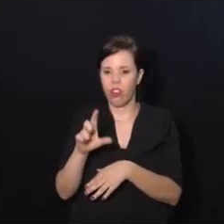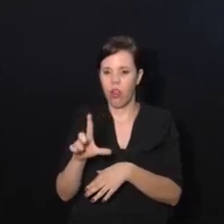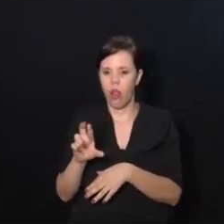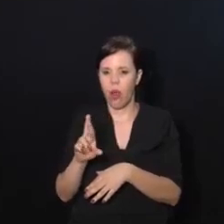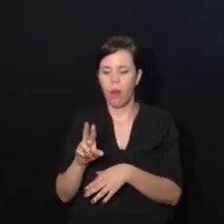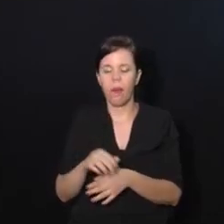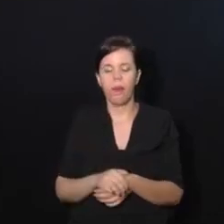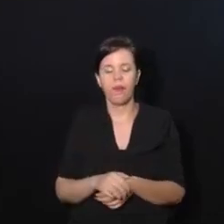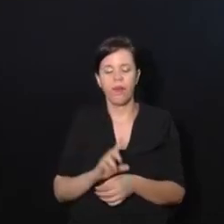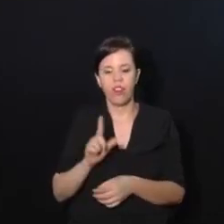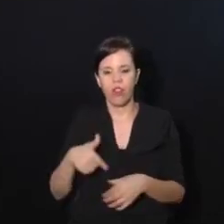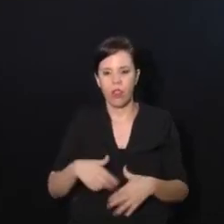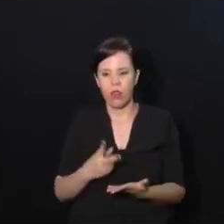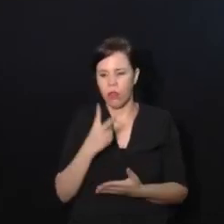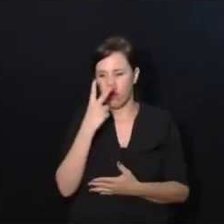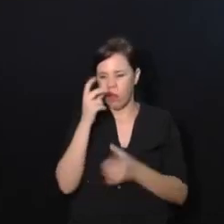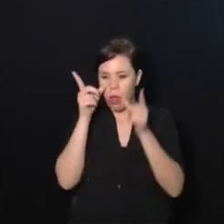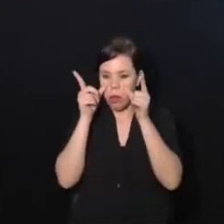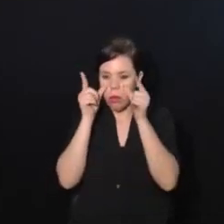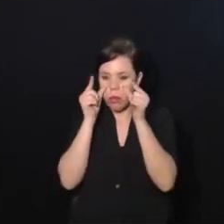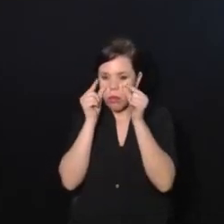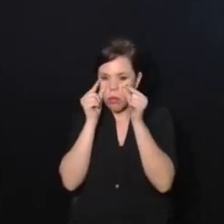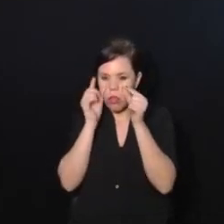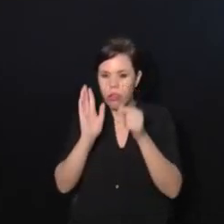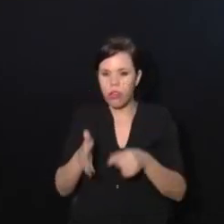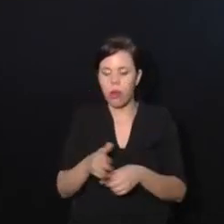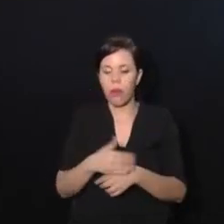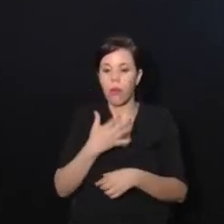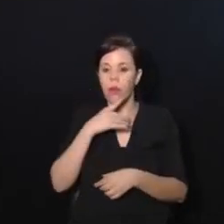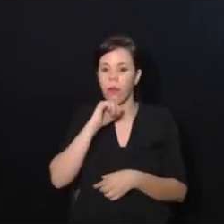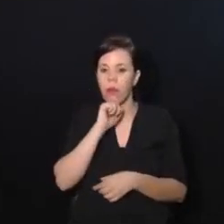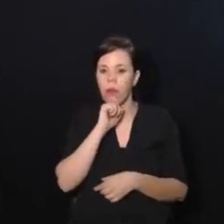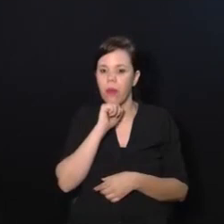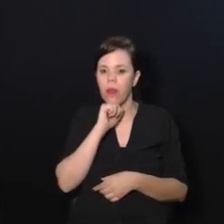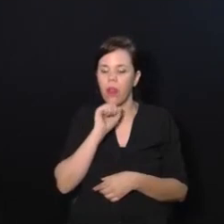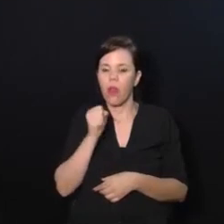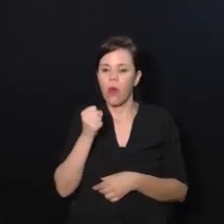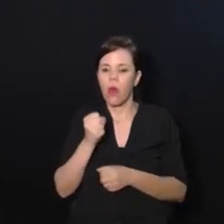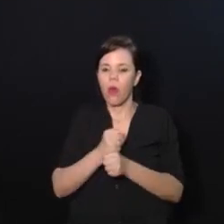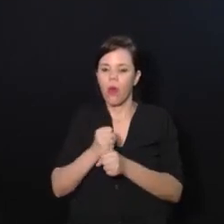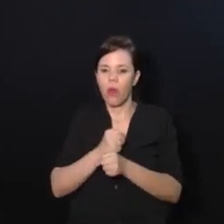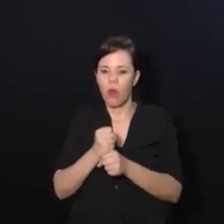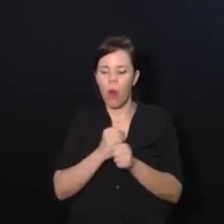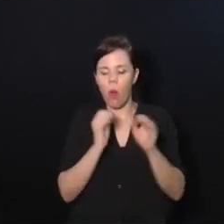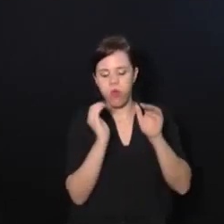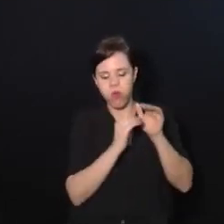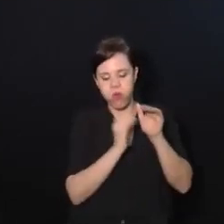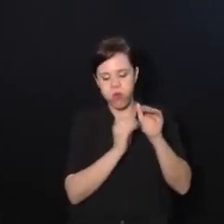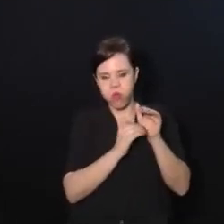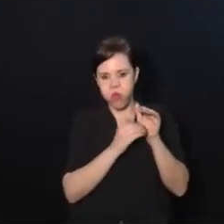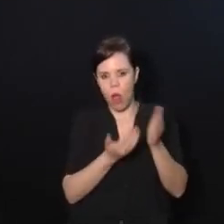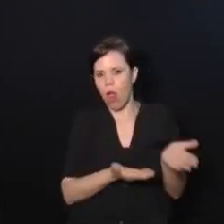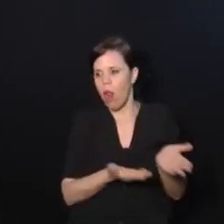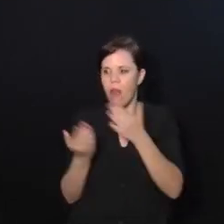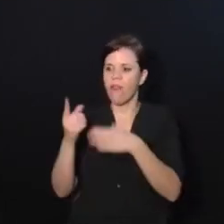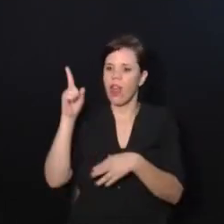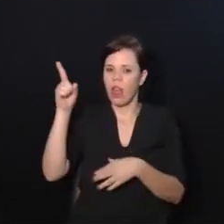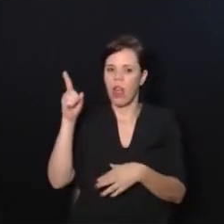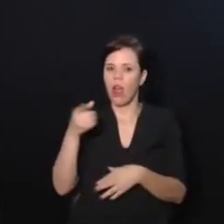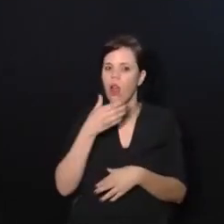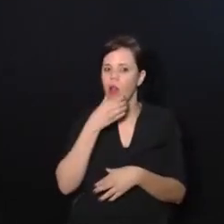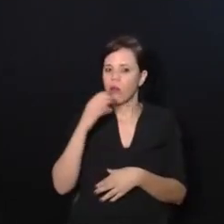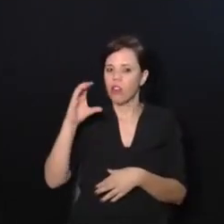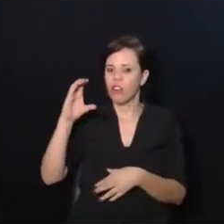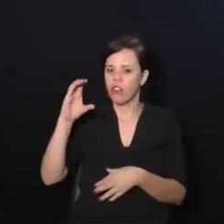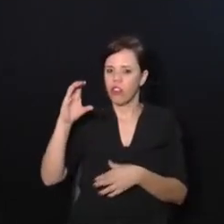eu já nasci com baixa visão. E meu pai passou oito anos juntando dinheiro que ele queria me levar em Chico Xavier, porque vocês sabem que quando